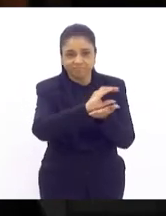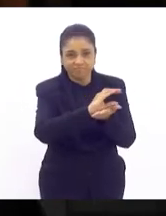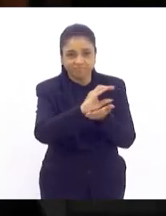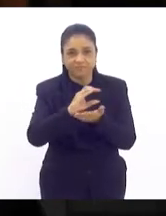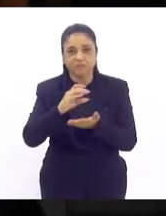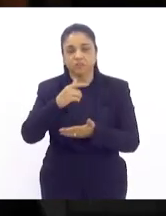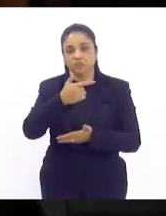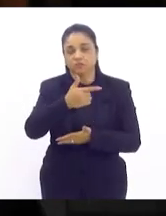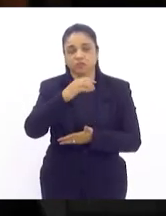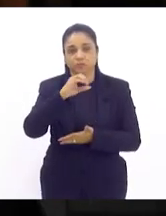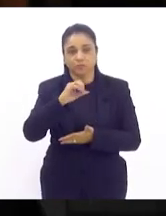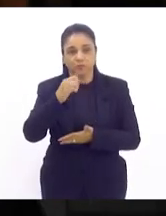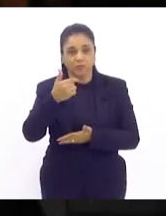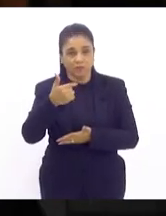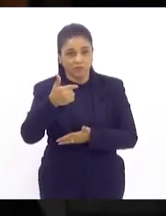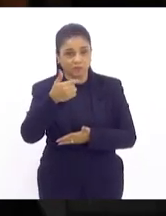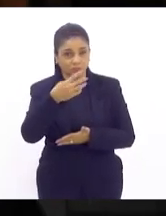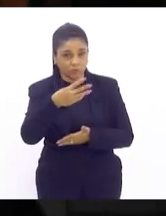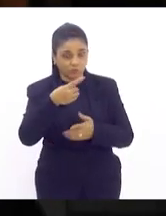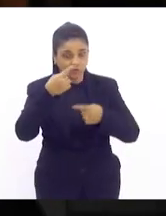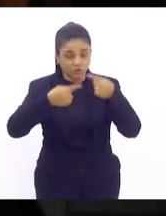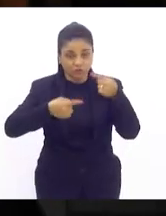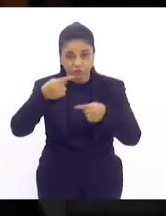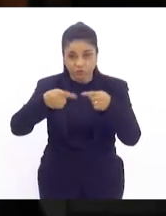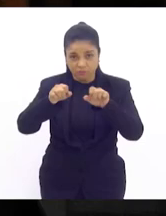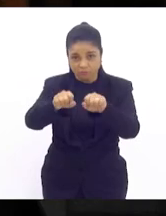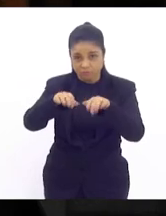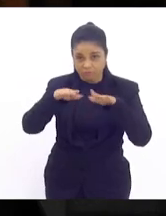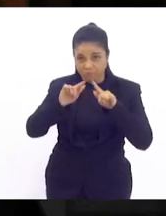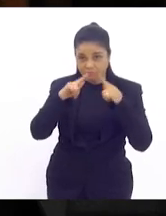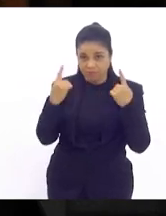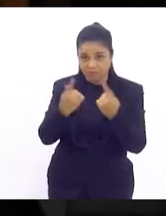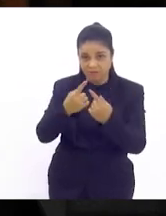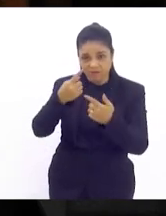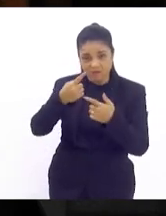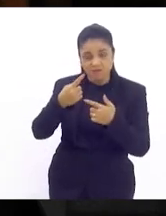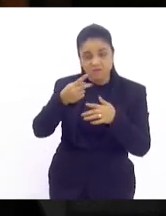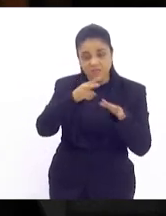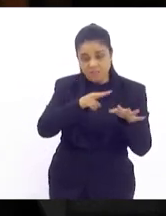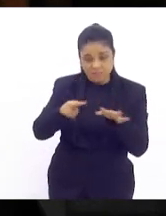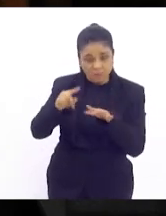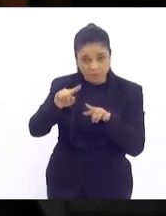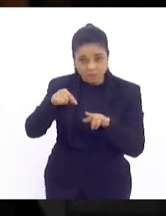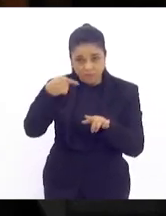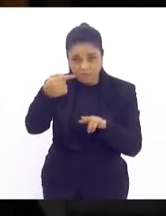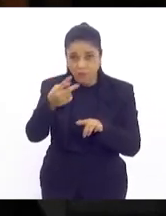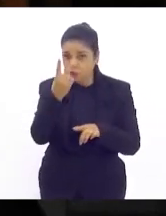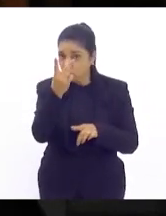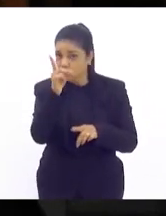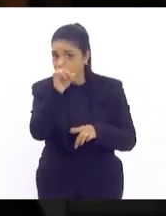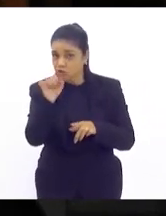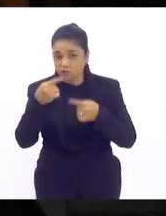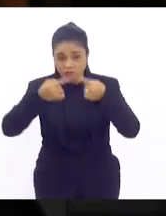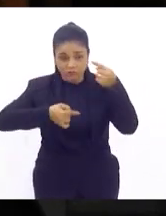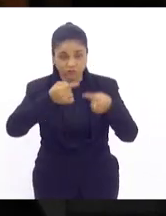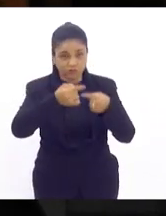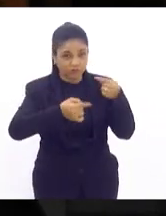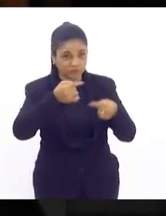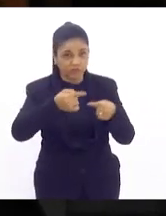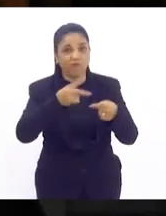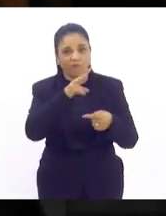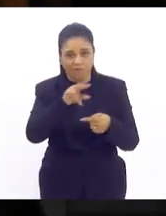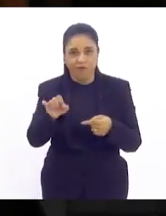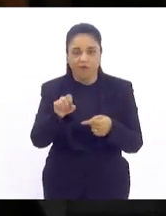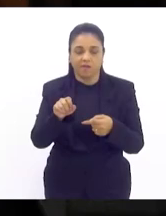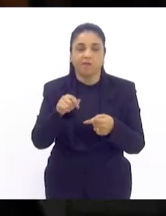discutido em plenário possivelmente na próxima semana dois dias de discussão visto que